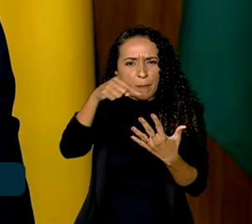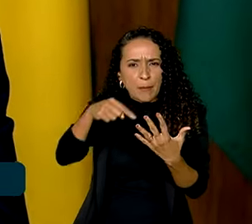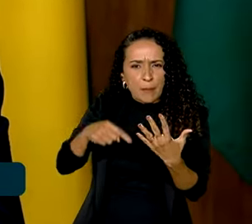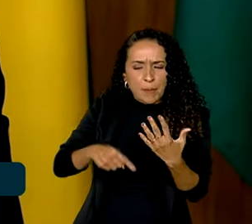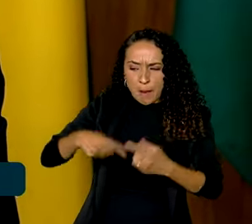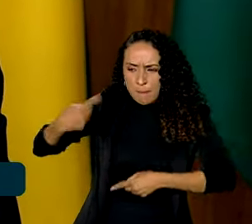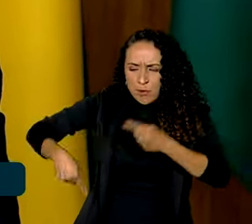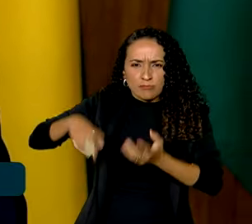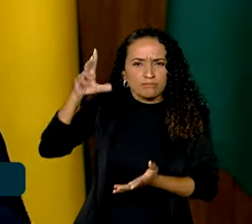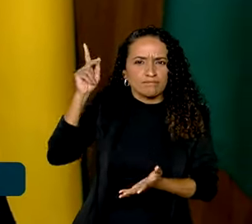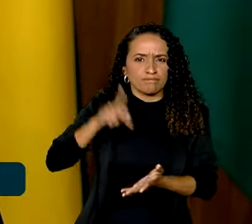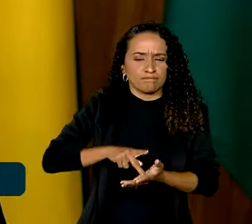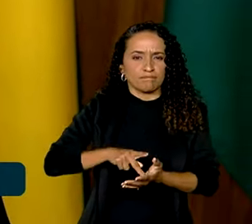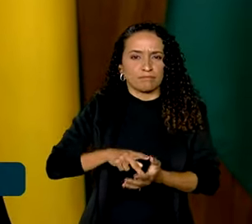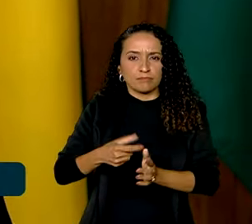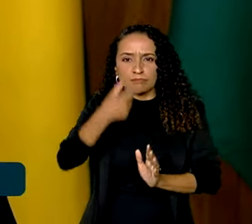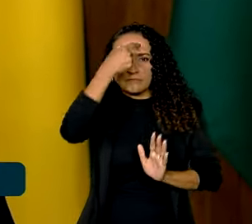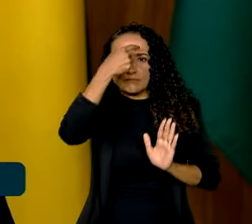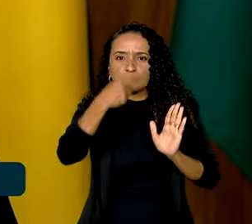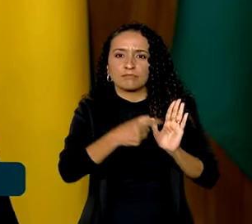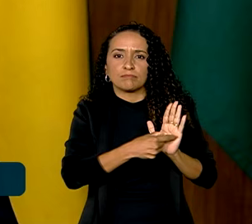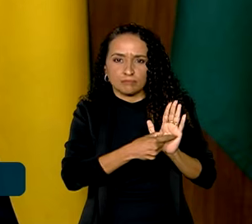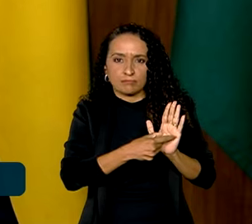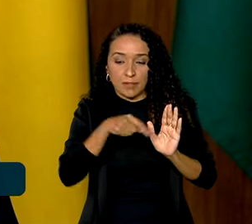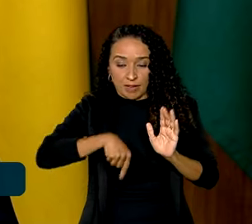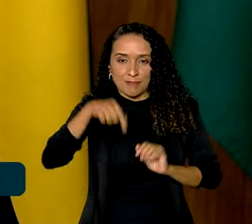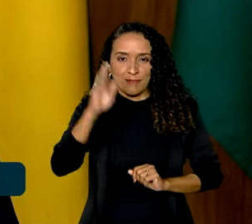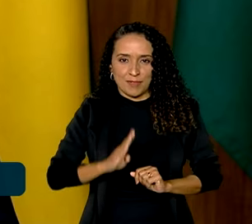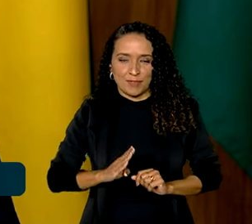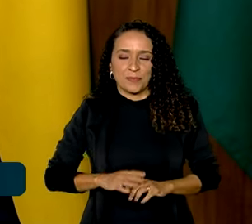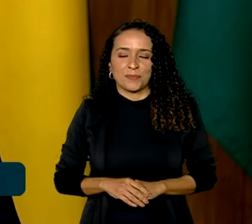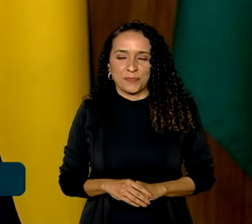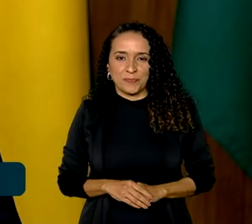concreta de inteligência artificial pra esse país.